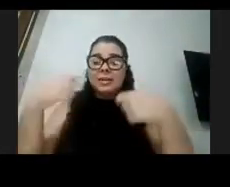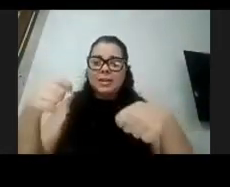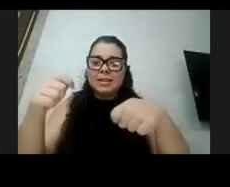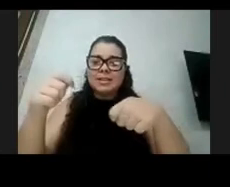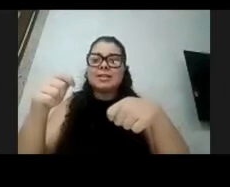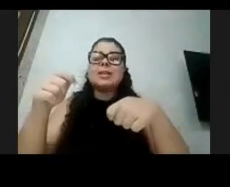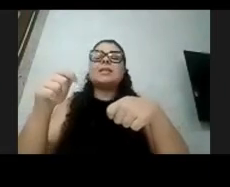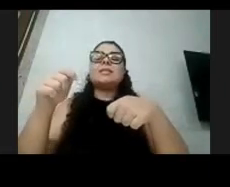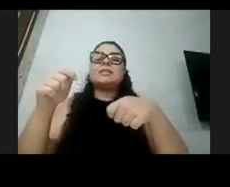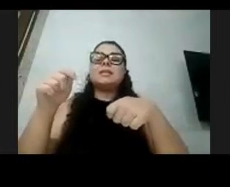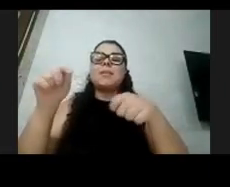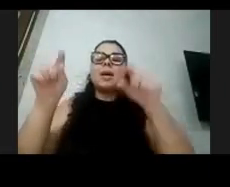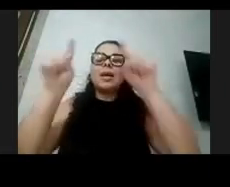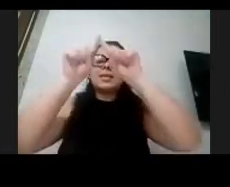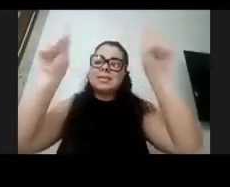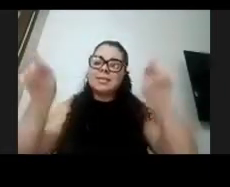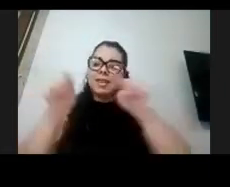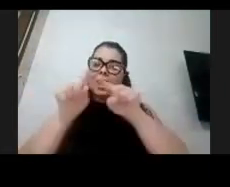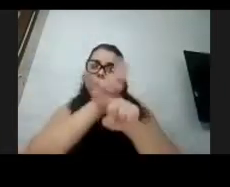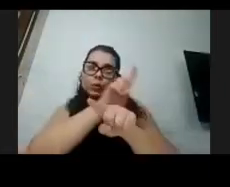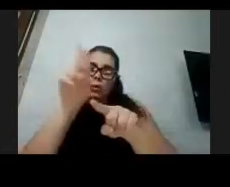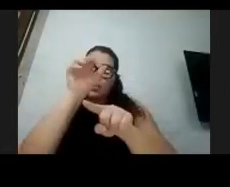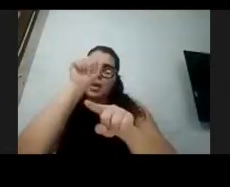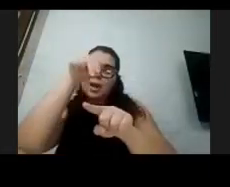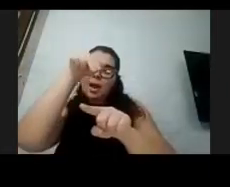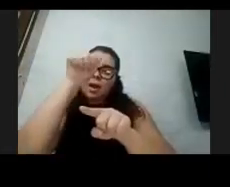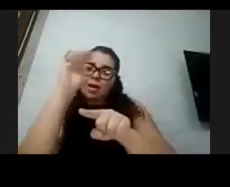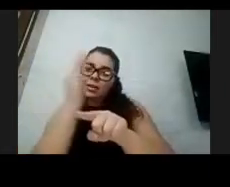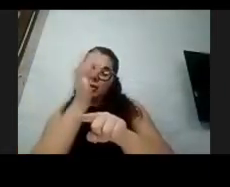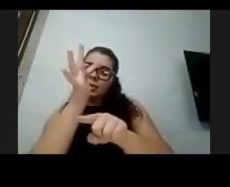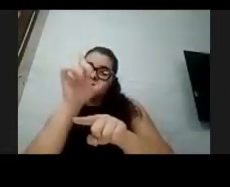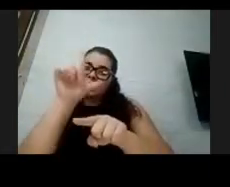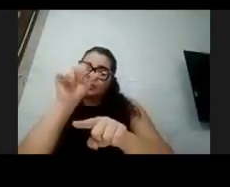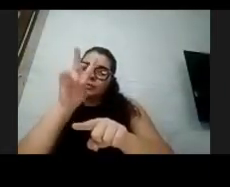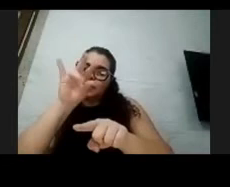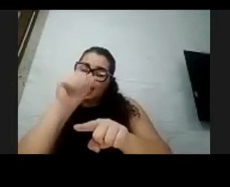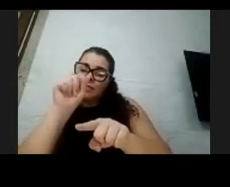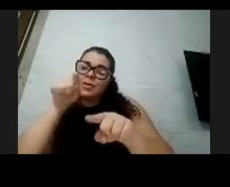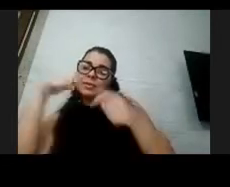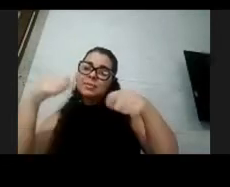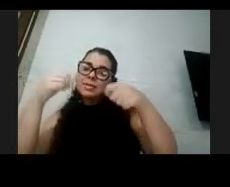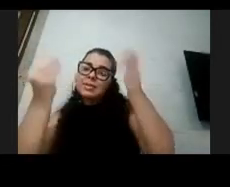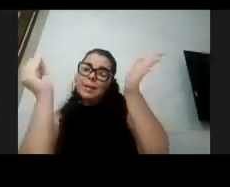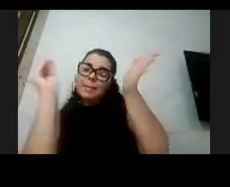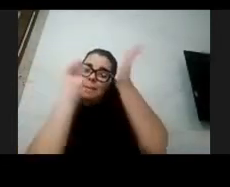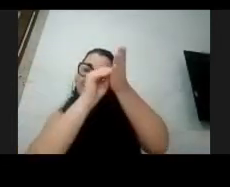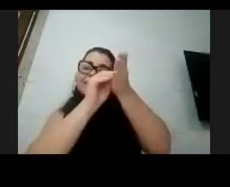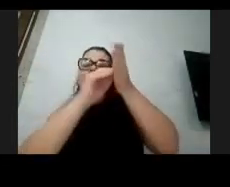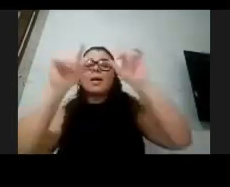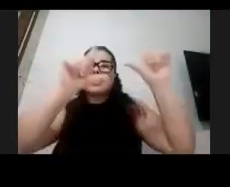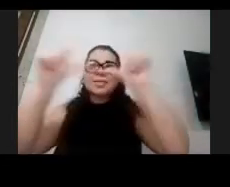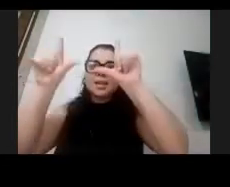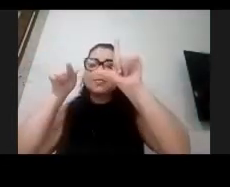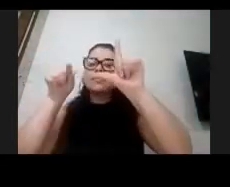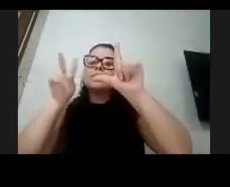plataforma. E a Júlia, que está aqui com a gente, é a nossa transcritora. Também quem